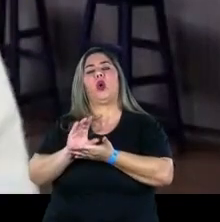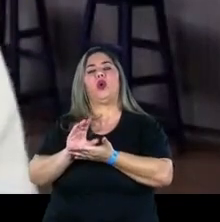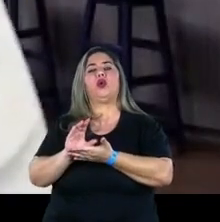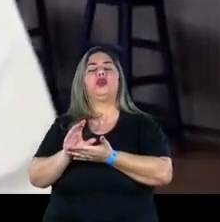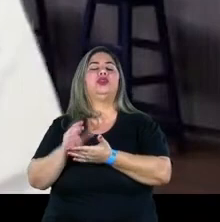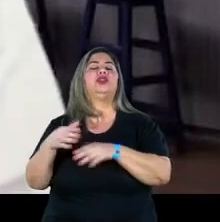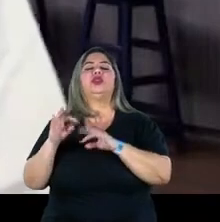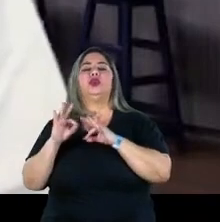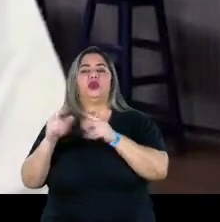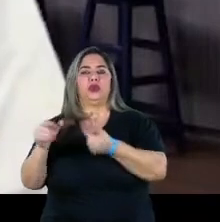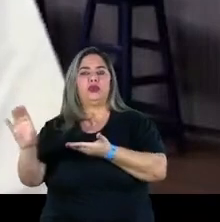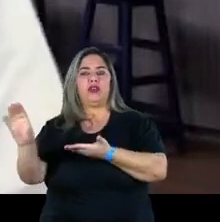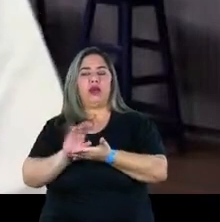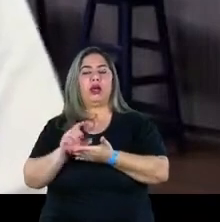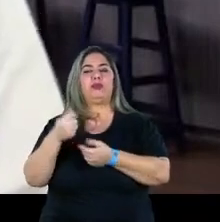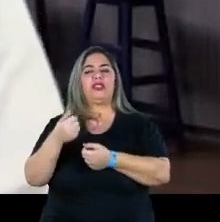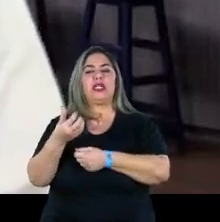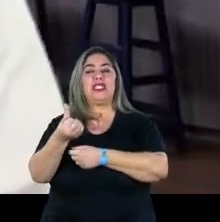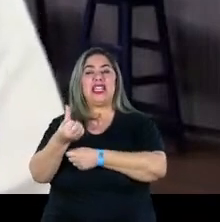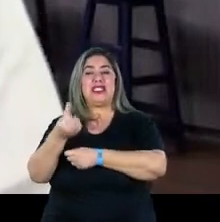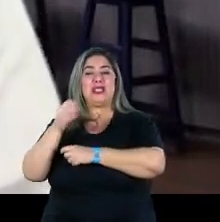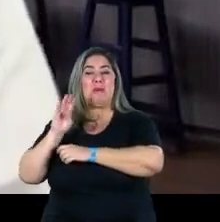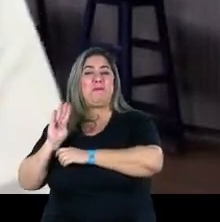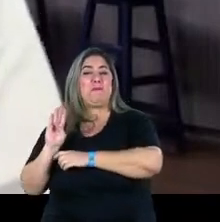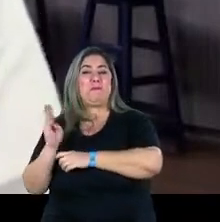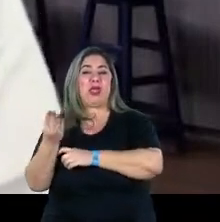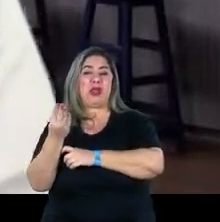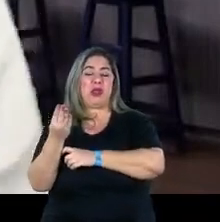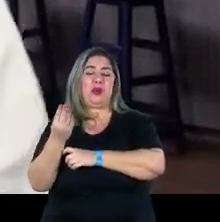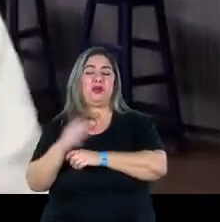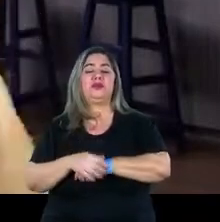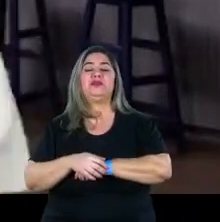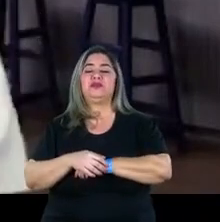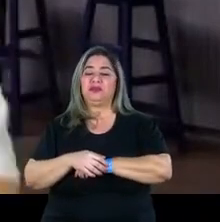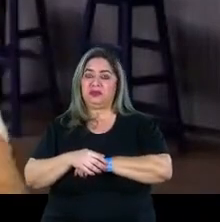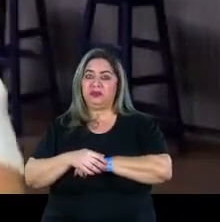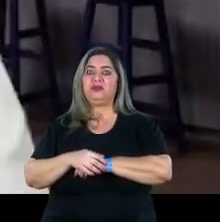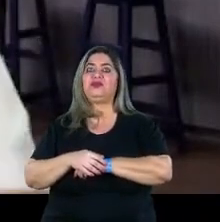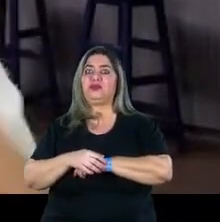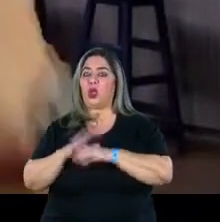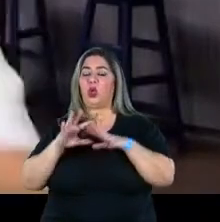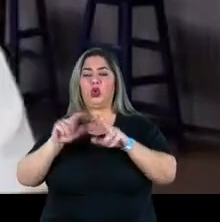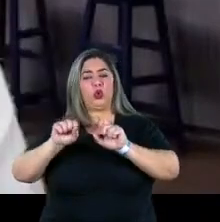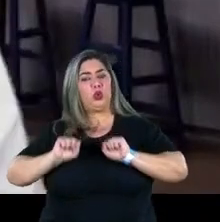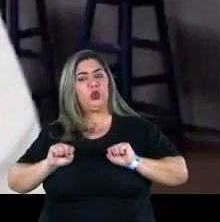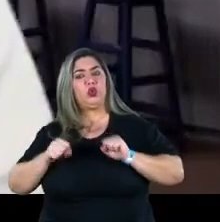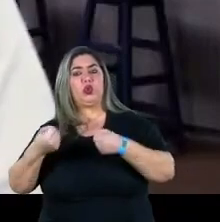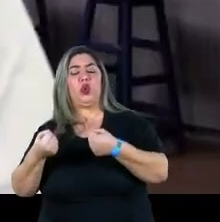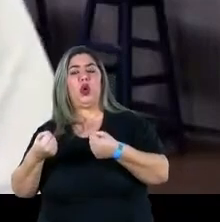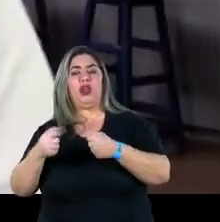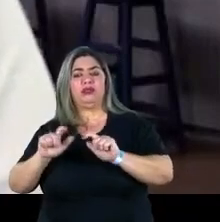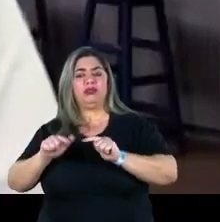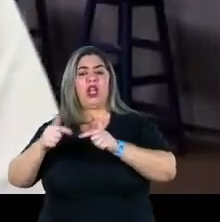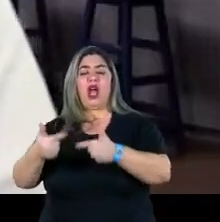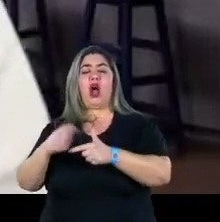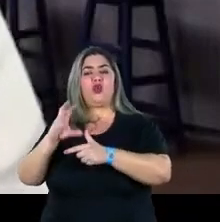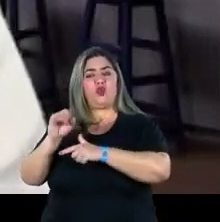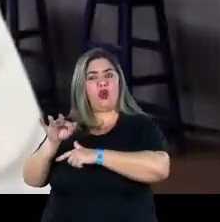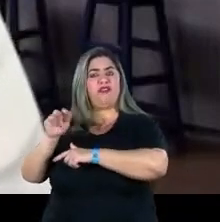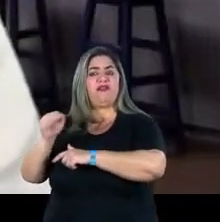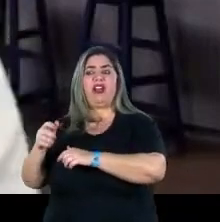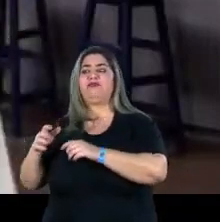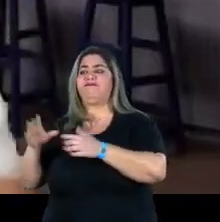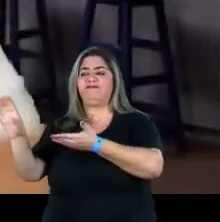ou Cufa, etc., é de seis bilhões de reais. Eu acho que mesmo todo o nosso esforço, a Cufa fez um trabalho incrível de